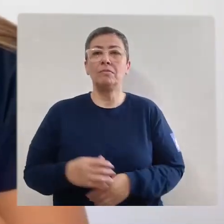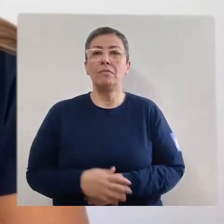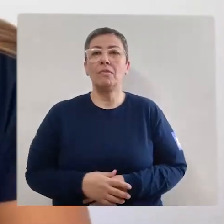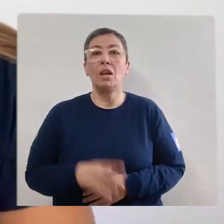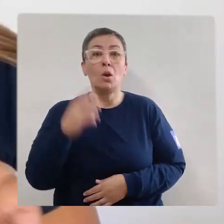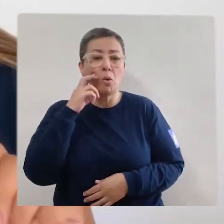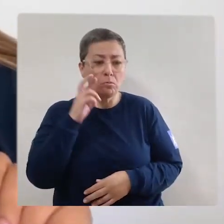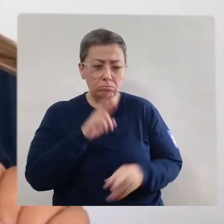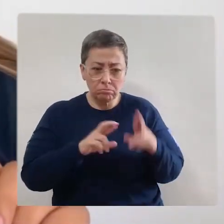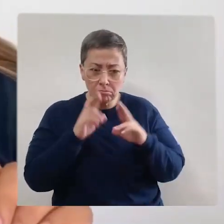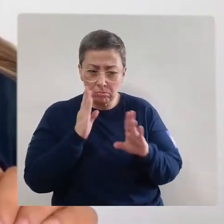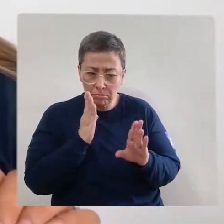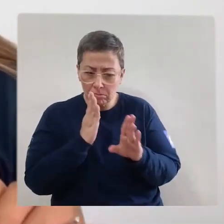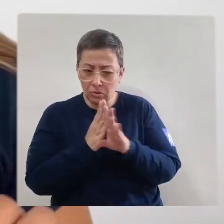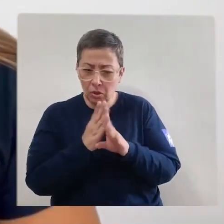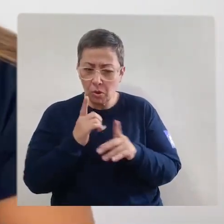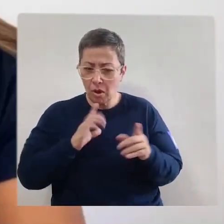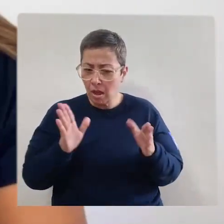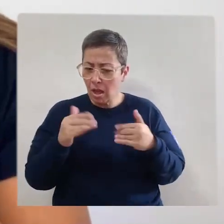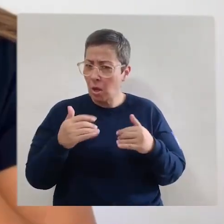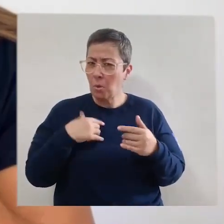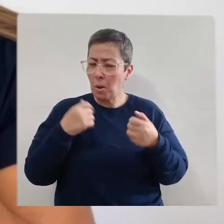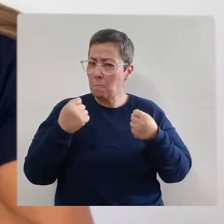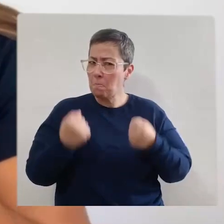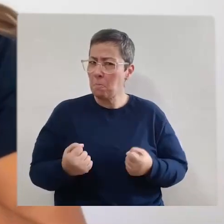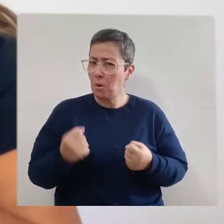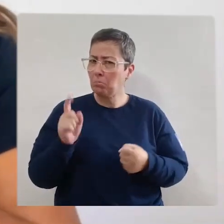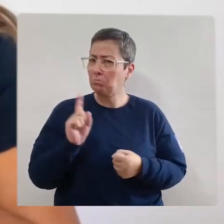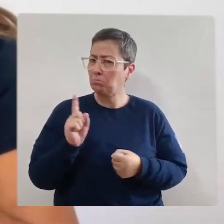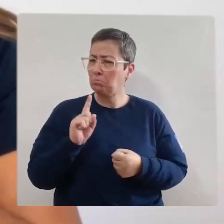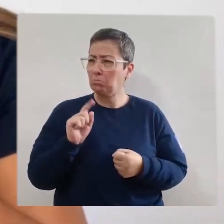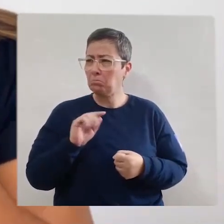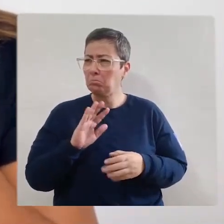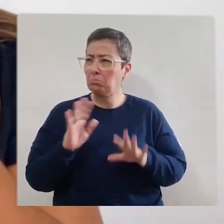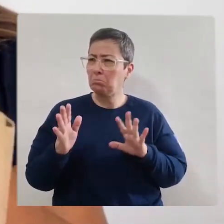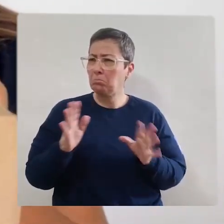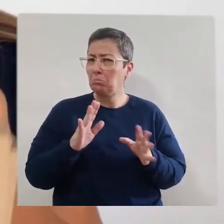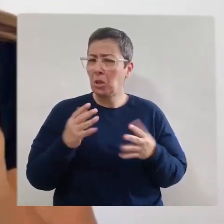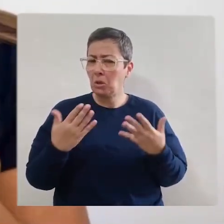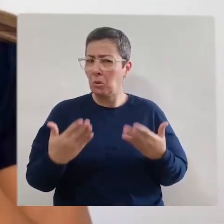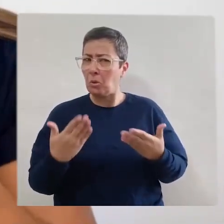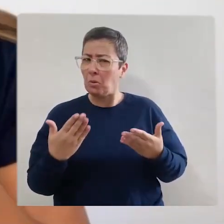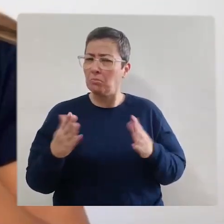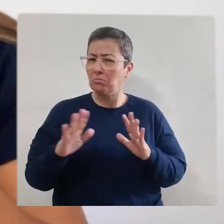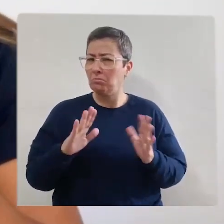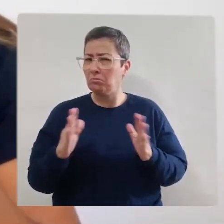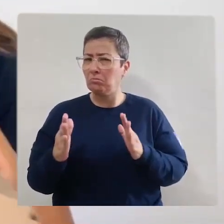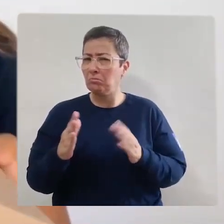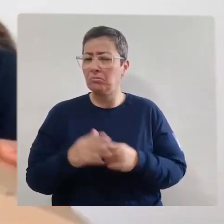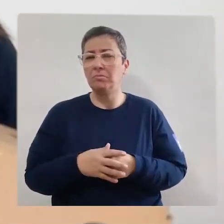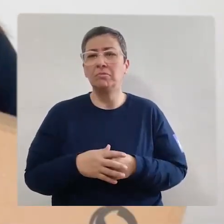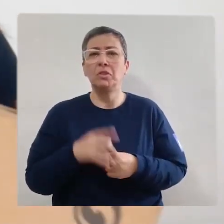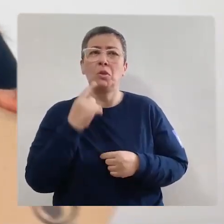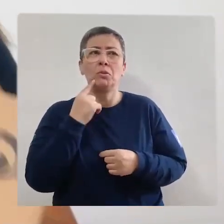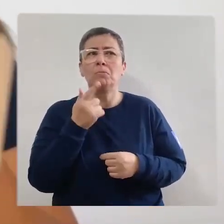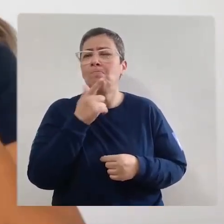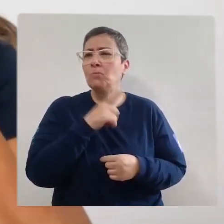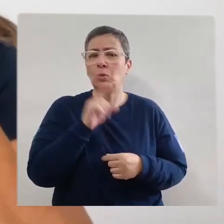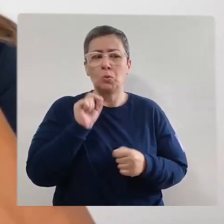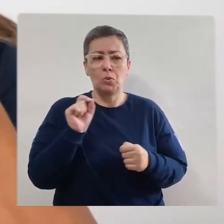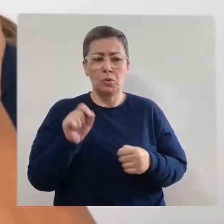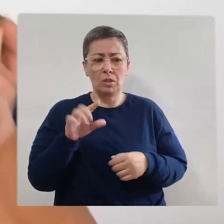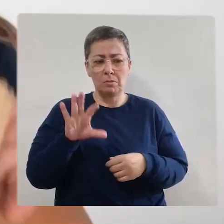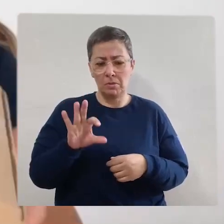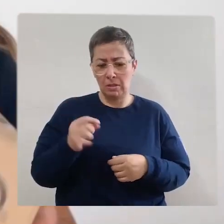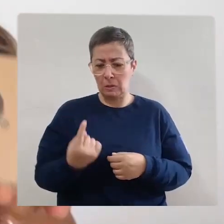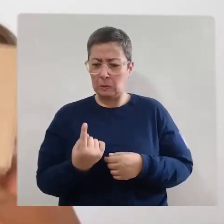Eu observei que essa caixa não é nem muito pesada, nem muito leve. Eu não consigo